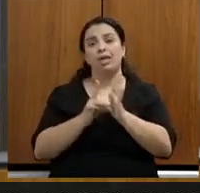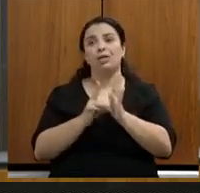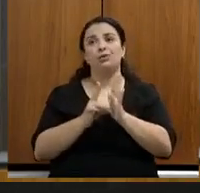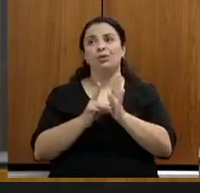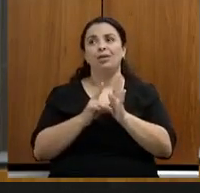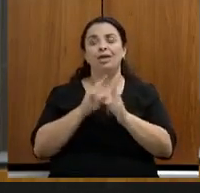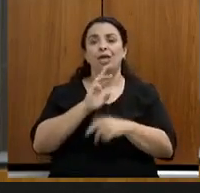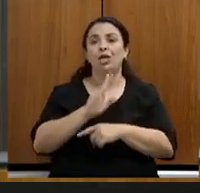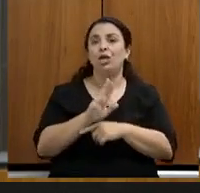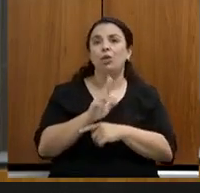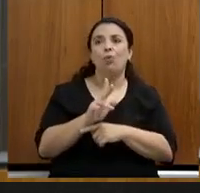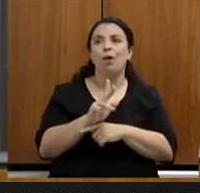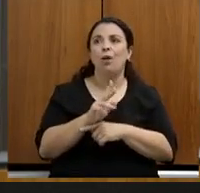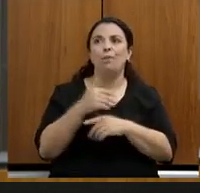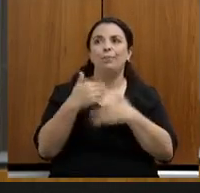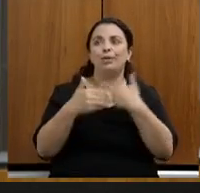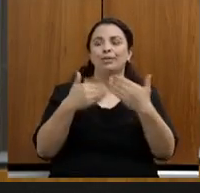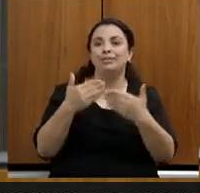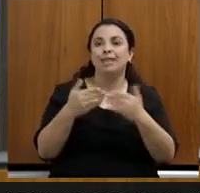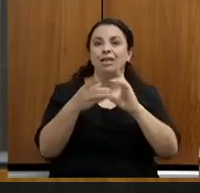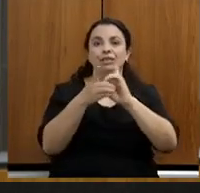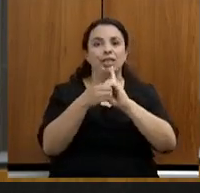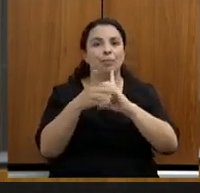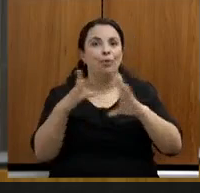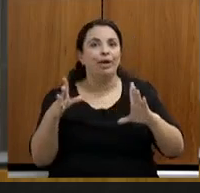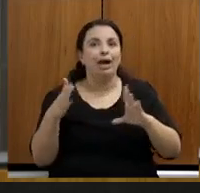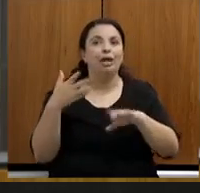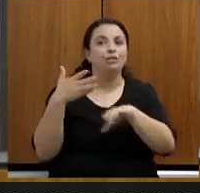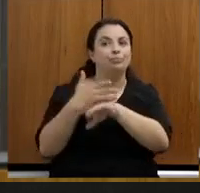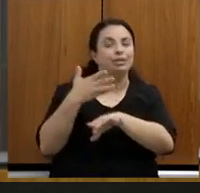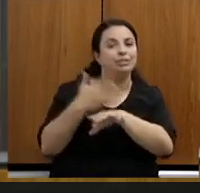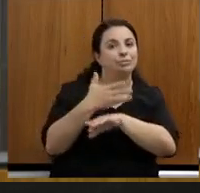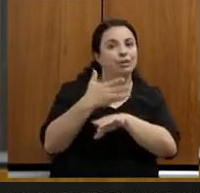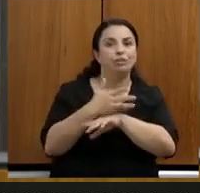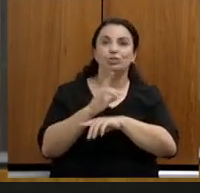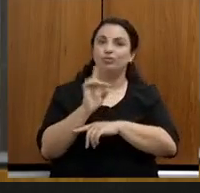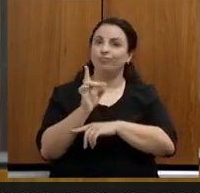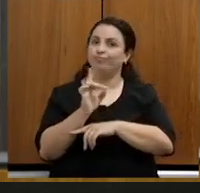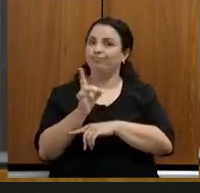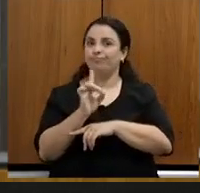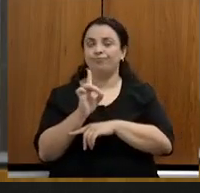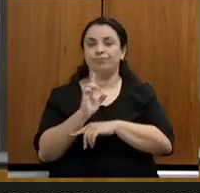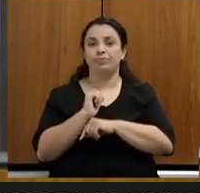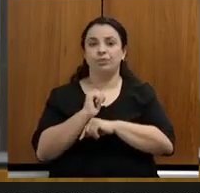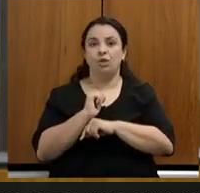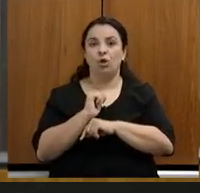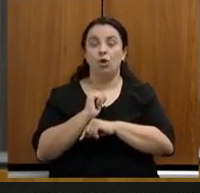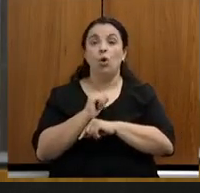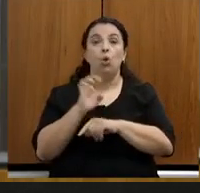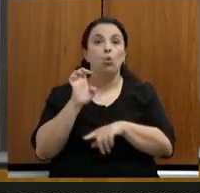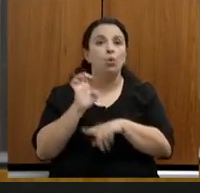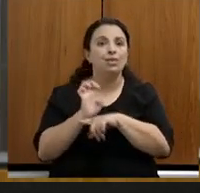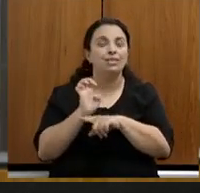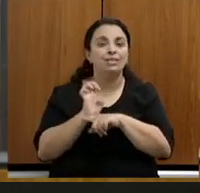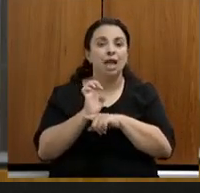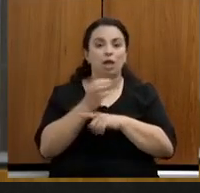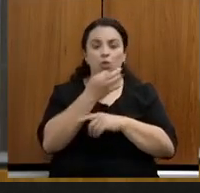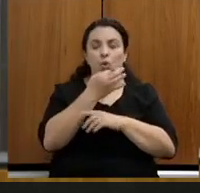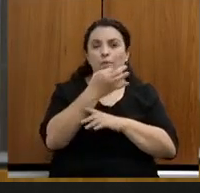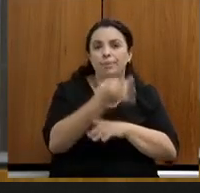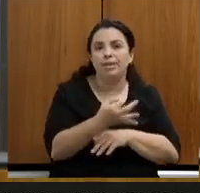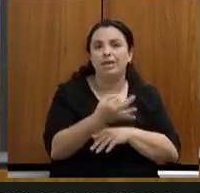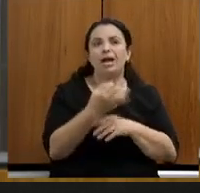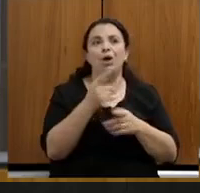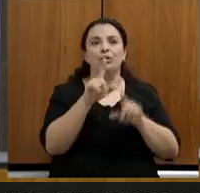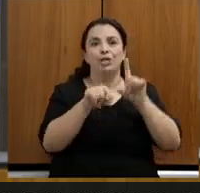um processo democrático nem de participação. possibilidade do Estado intervir na escolha de representantes da sociedade civil